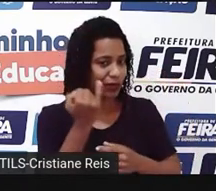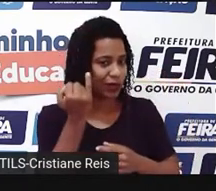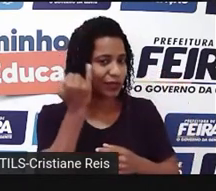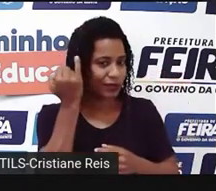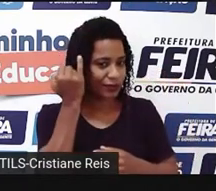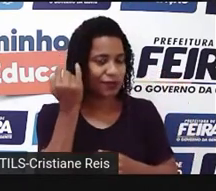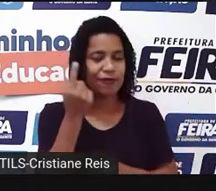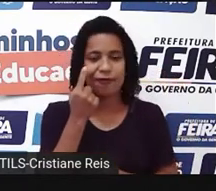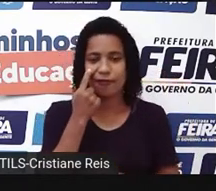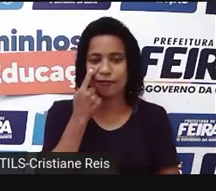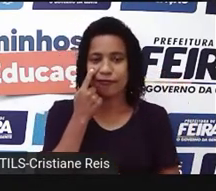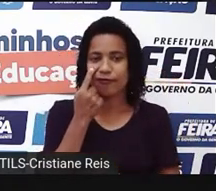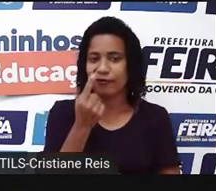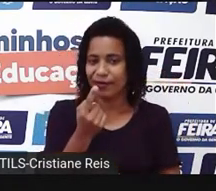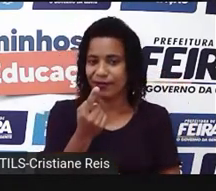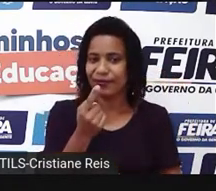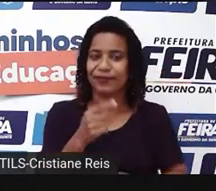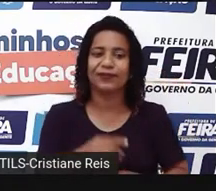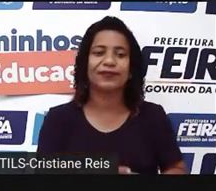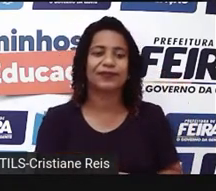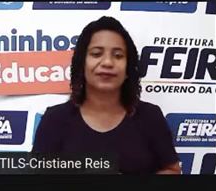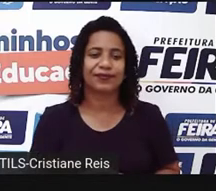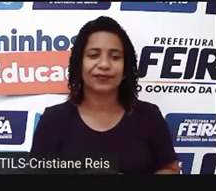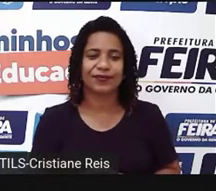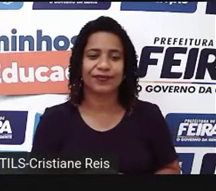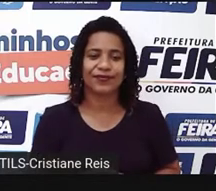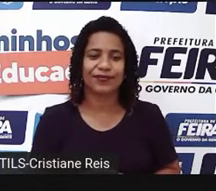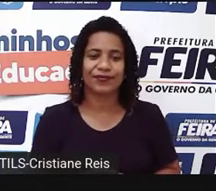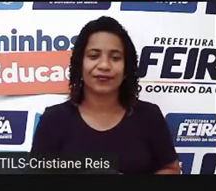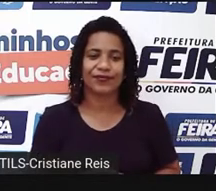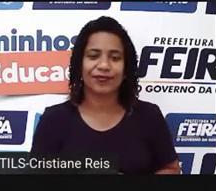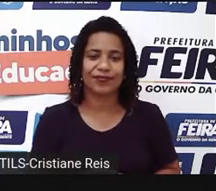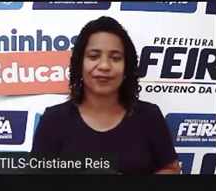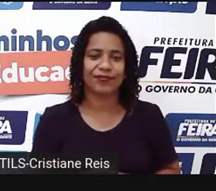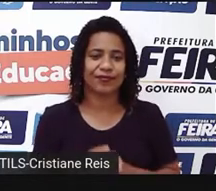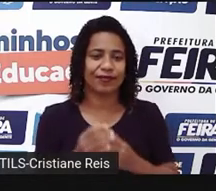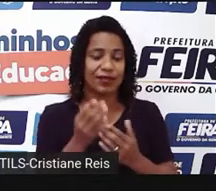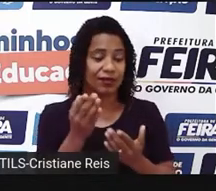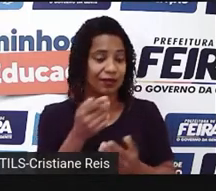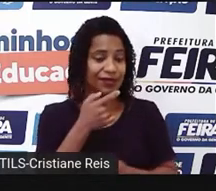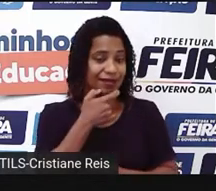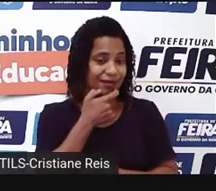explorar um pouco esse texto. Que em inglês é o receipt.